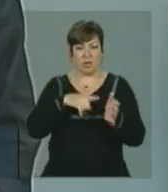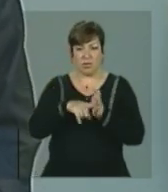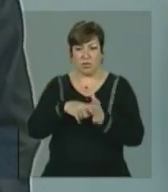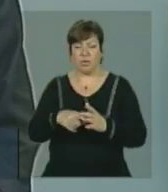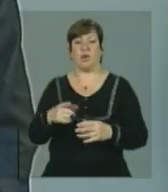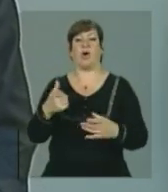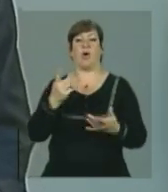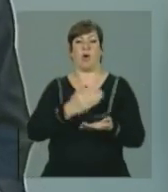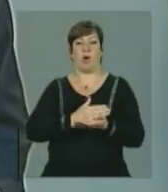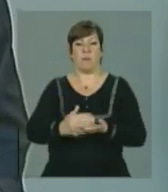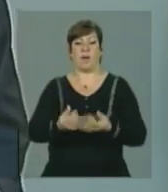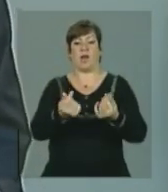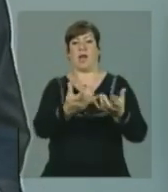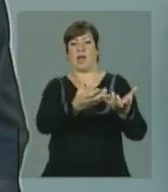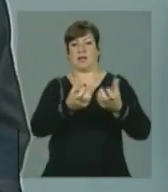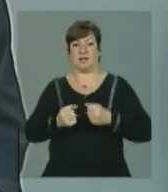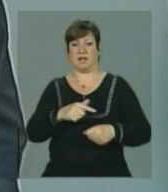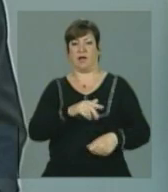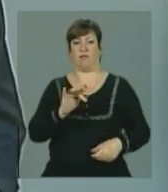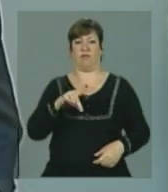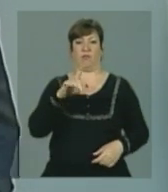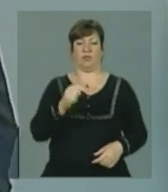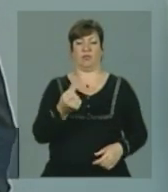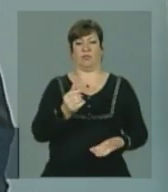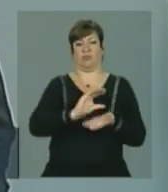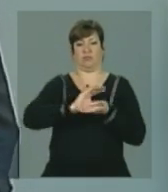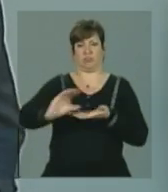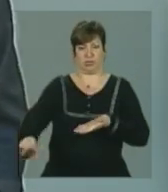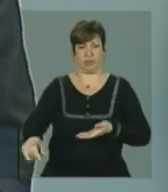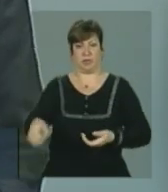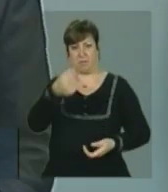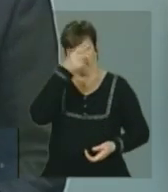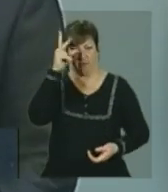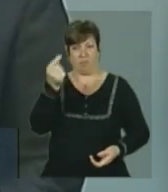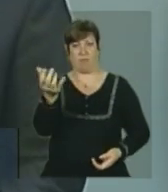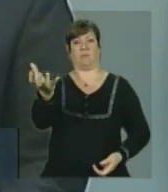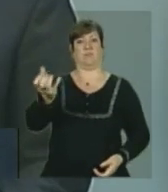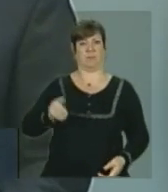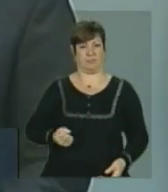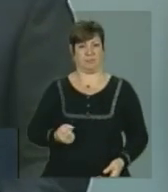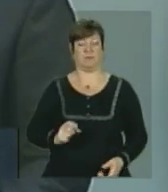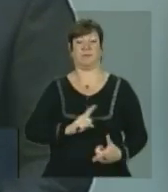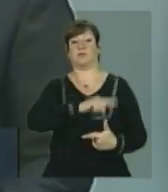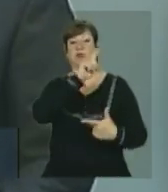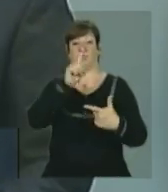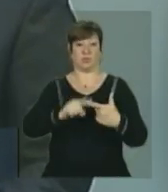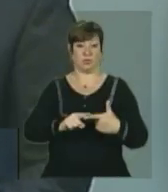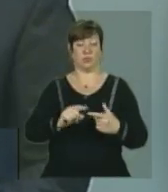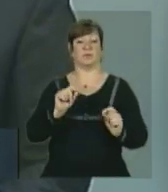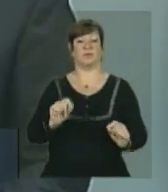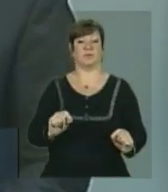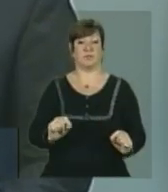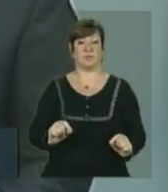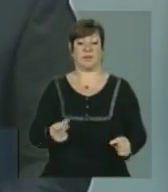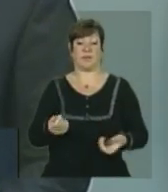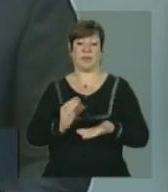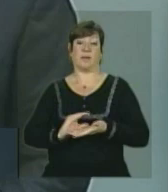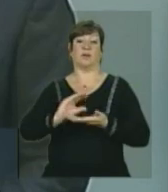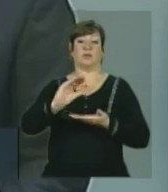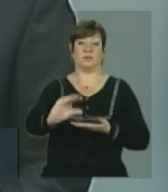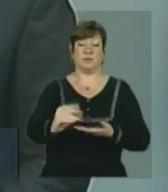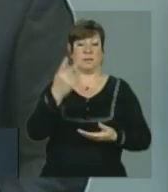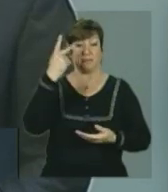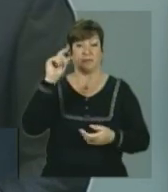automaticamente recursos do fundo de financiamento. A segunda providência foi passar recursos para